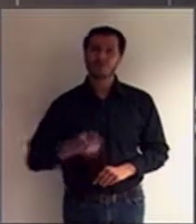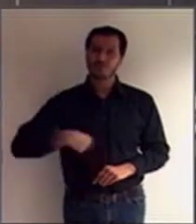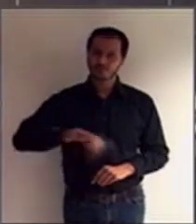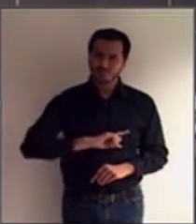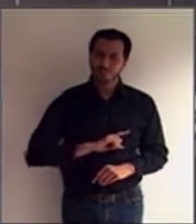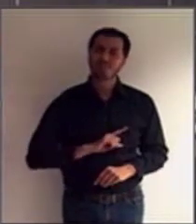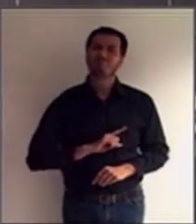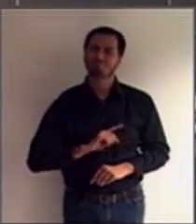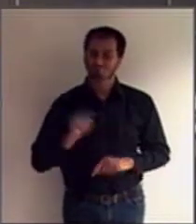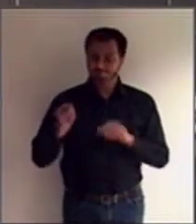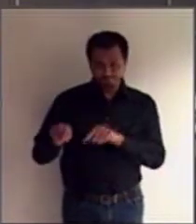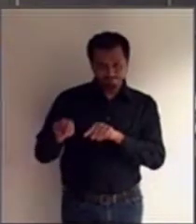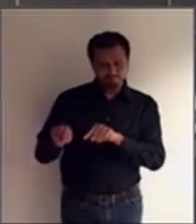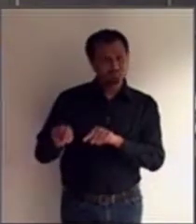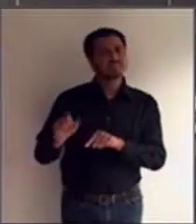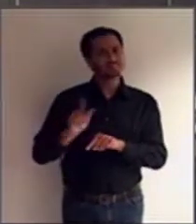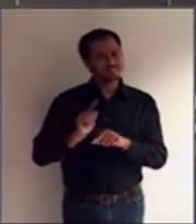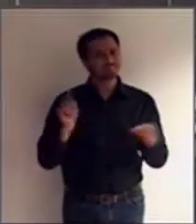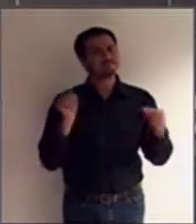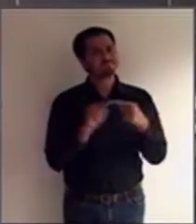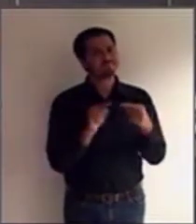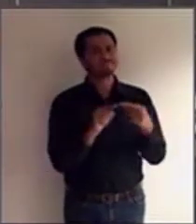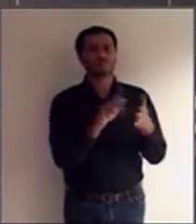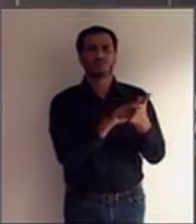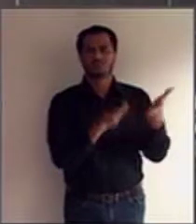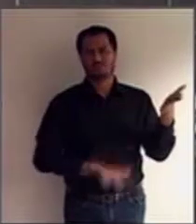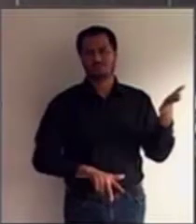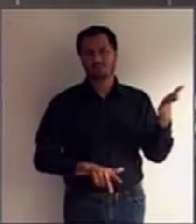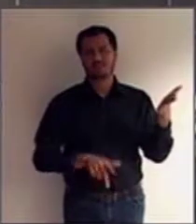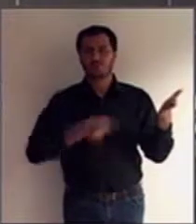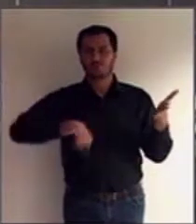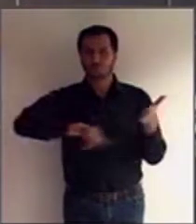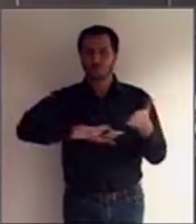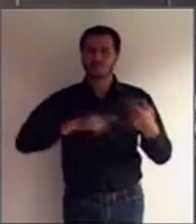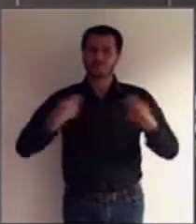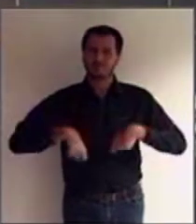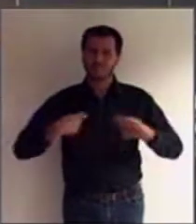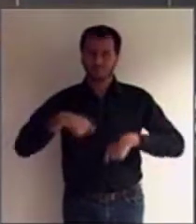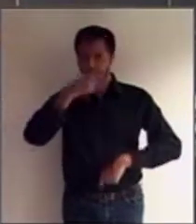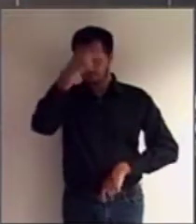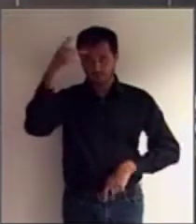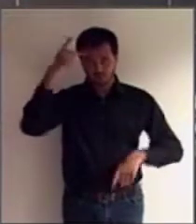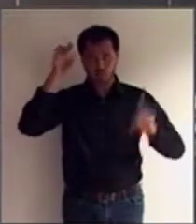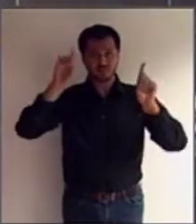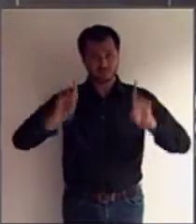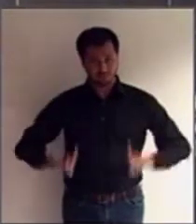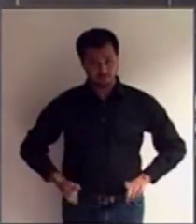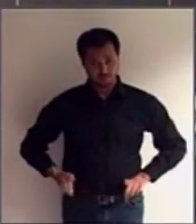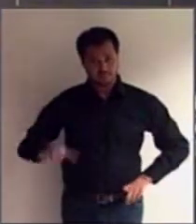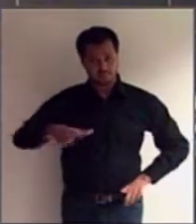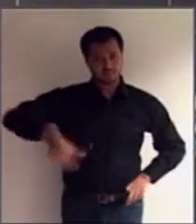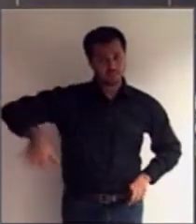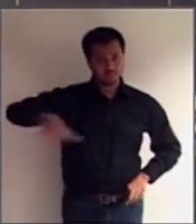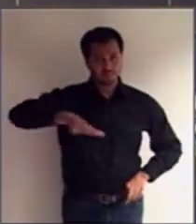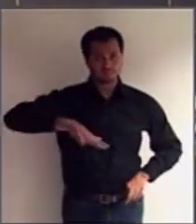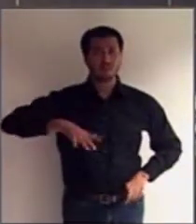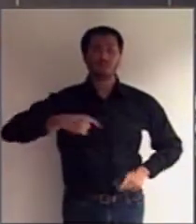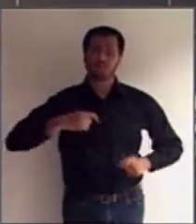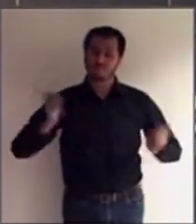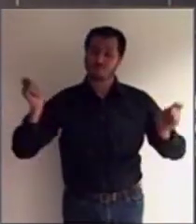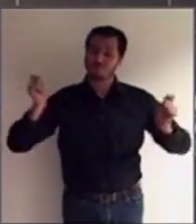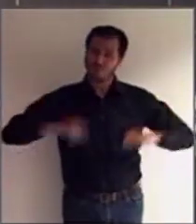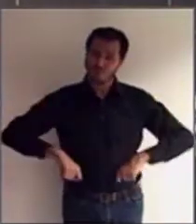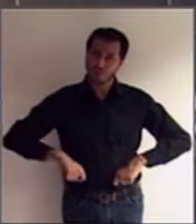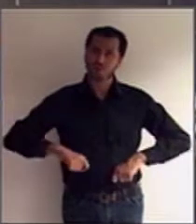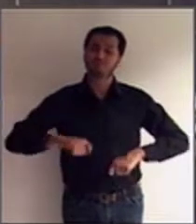a Convenção da ONU diz que nós temos que proporcionar para as pessoas com deficiência, de ter condição de praticar